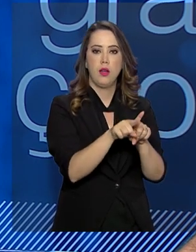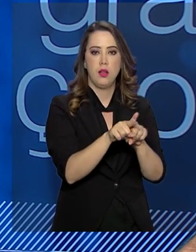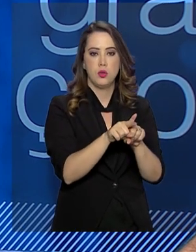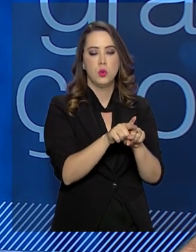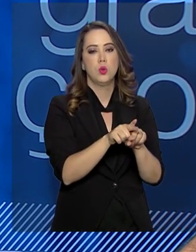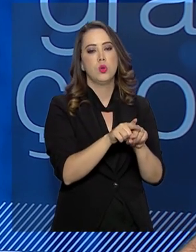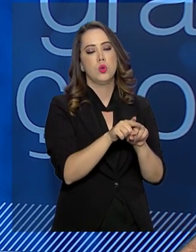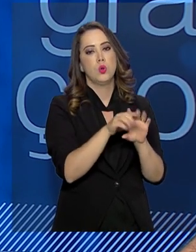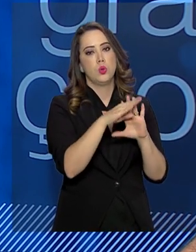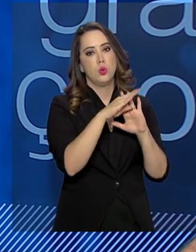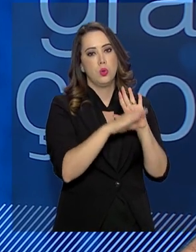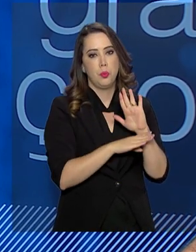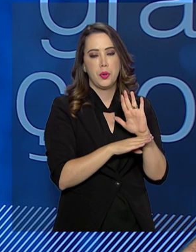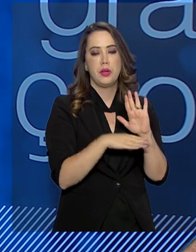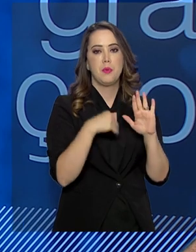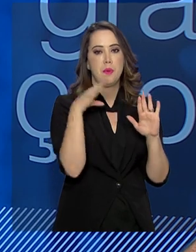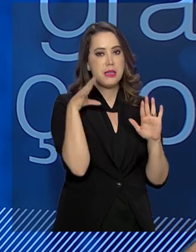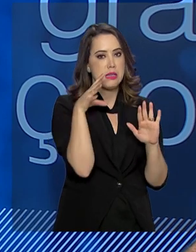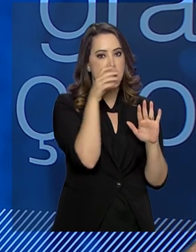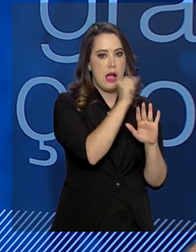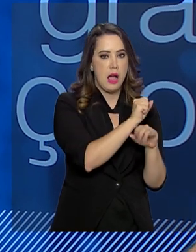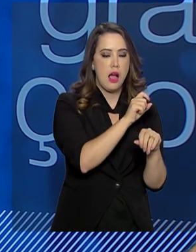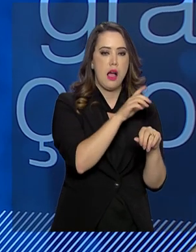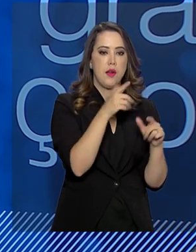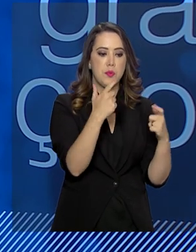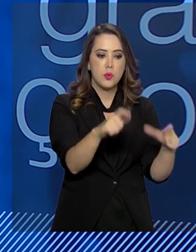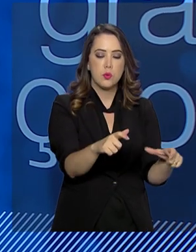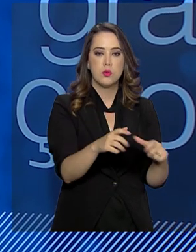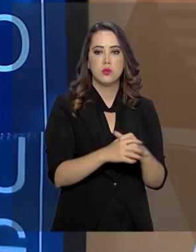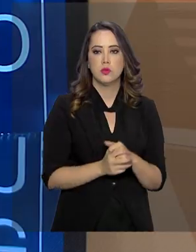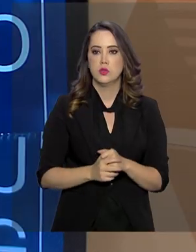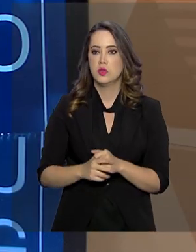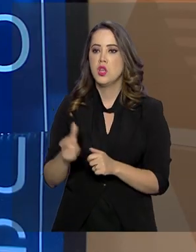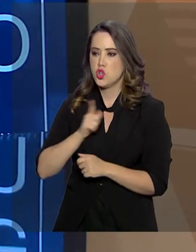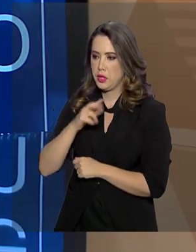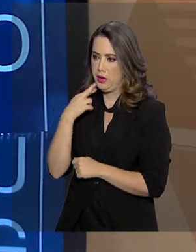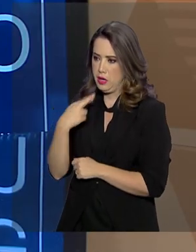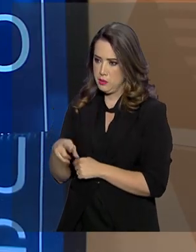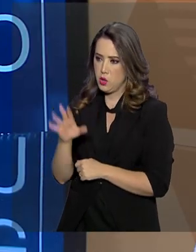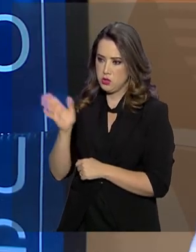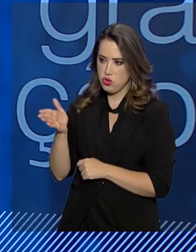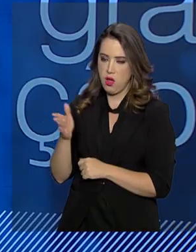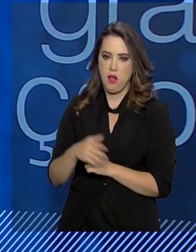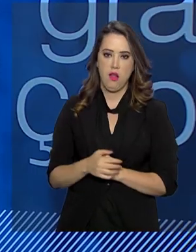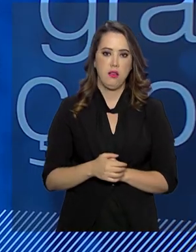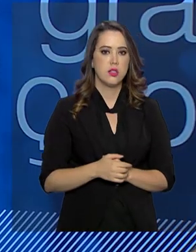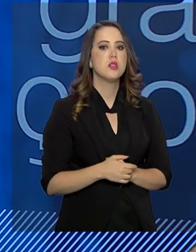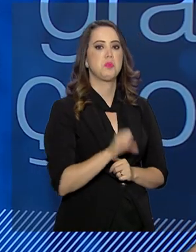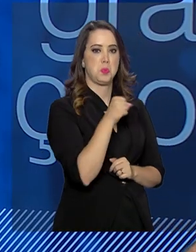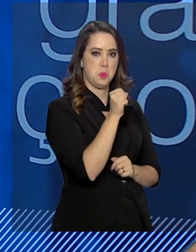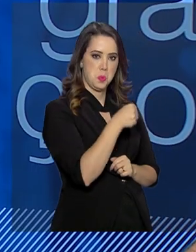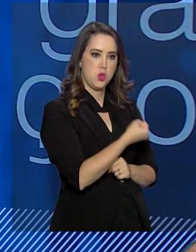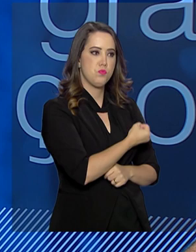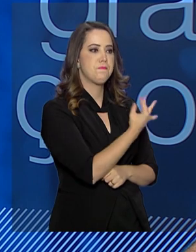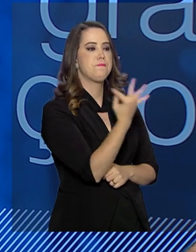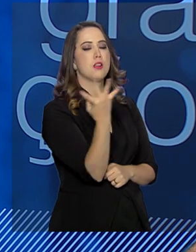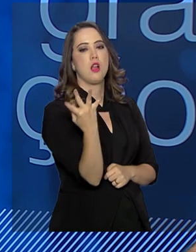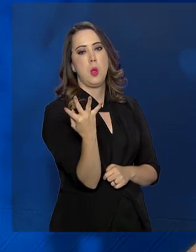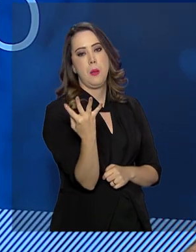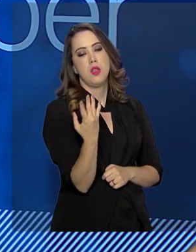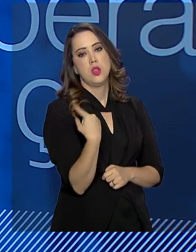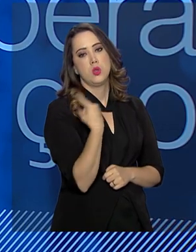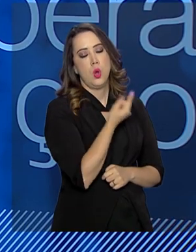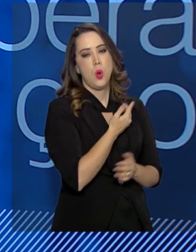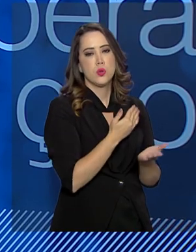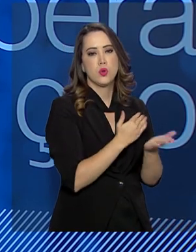Um pouco mais rápidas acontecendo no terreno. E já existem resultados? Muitos resultados. Nós iniciamos o